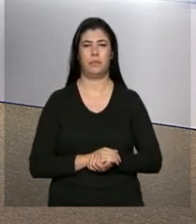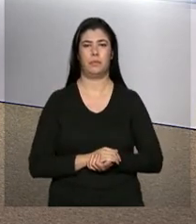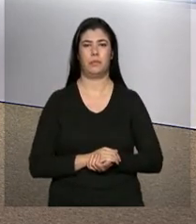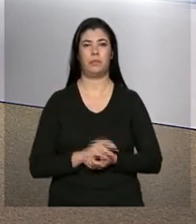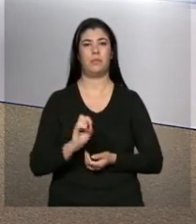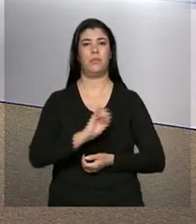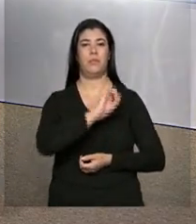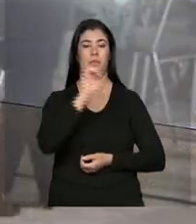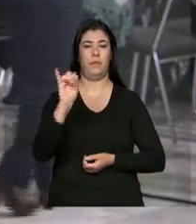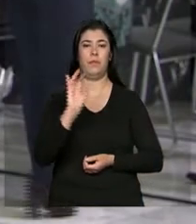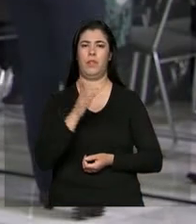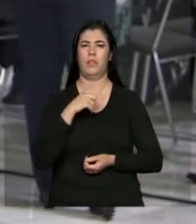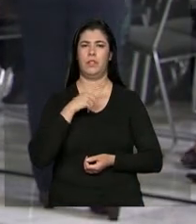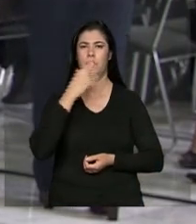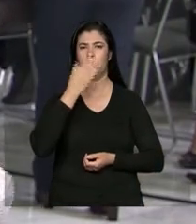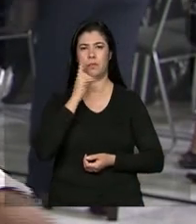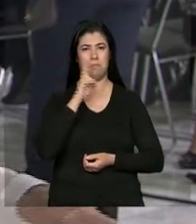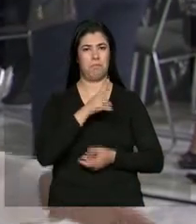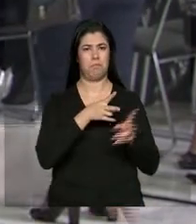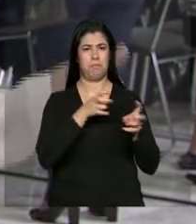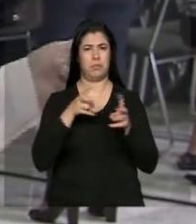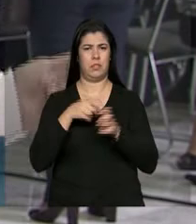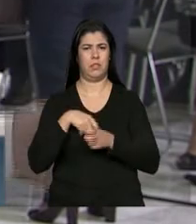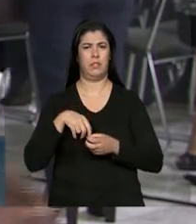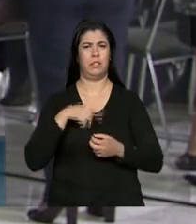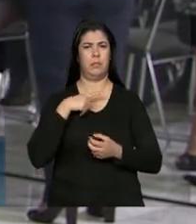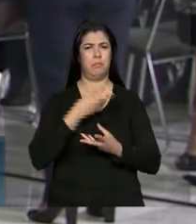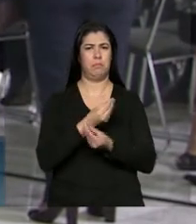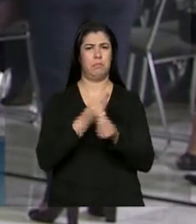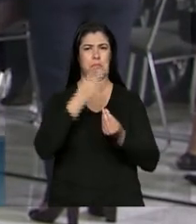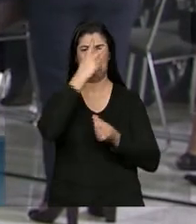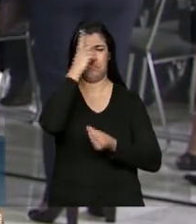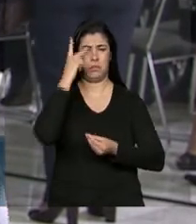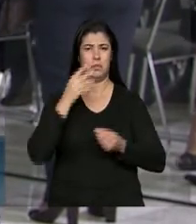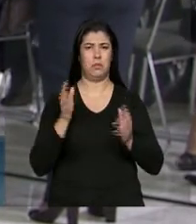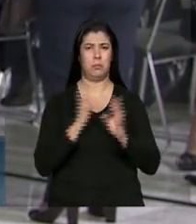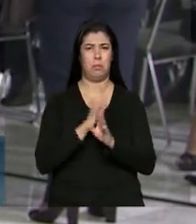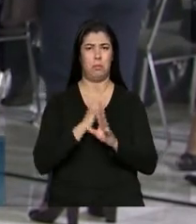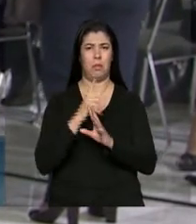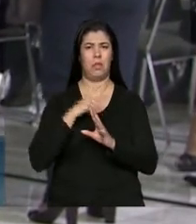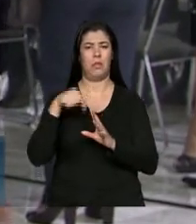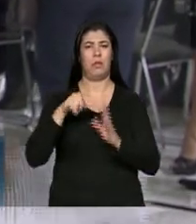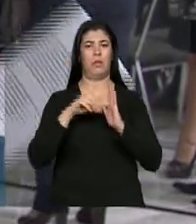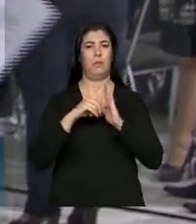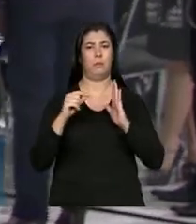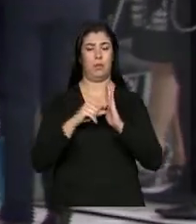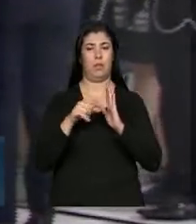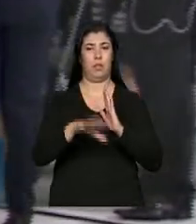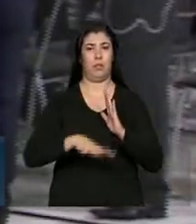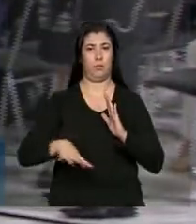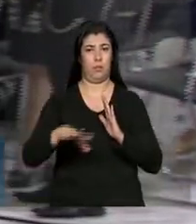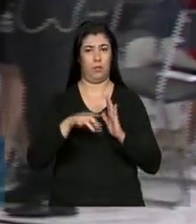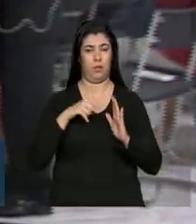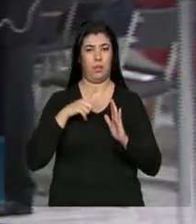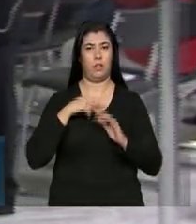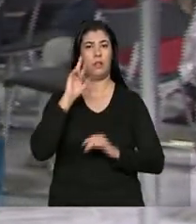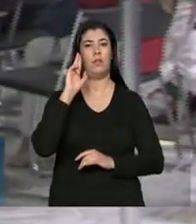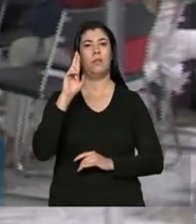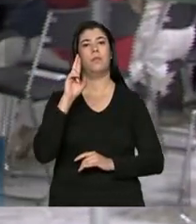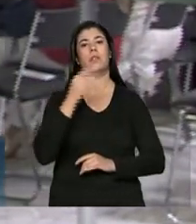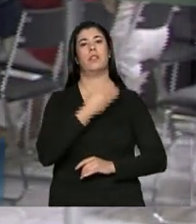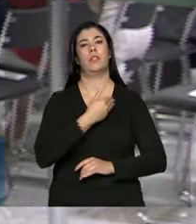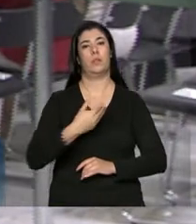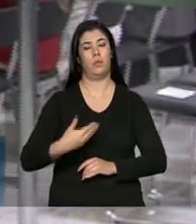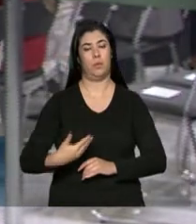Oi, Danieli. vocês podem ver, a movimentação já é grande aqui no Salão Nobre do Palácio do Planalto. Muitos representantes, além do